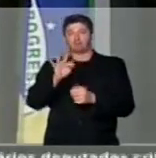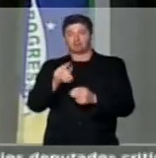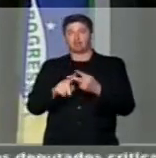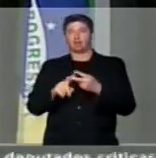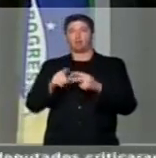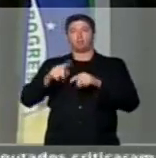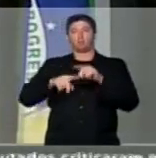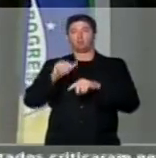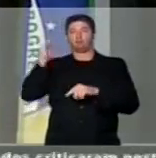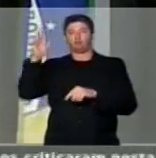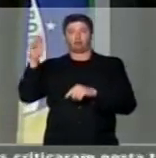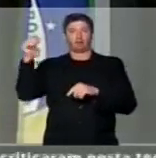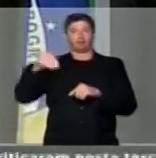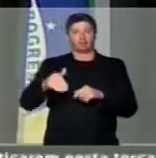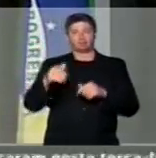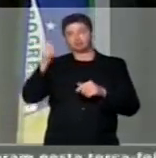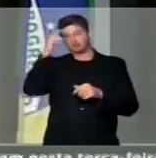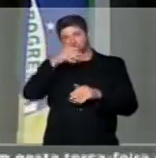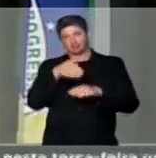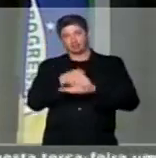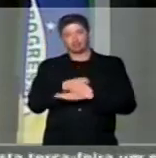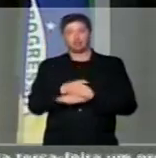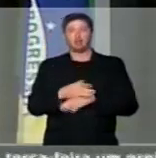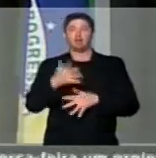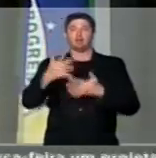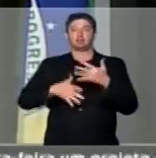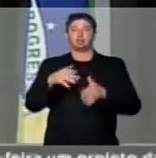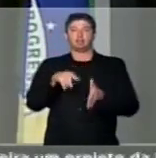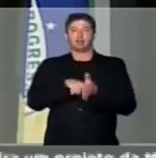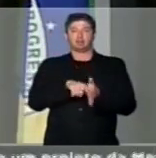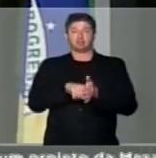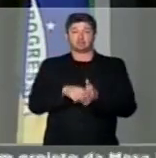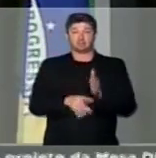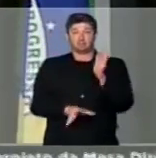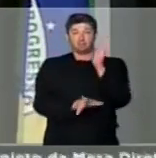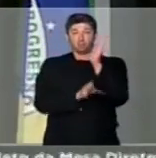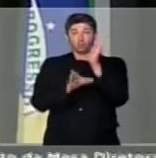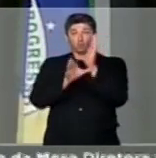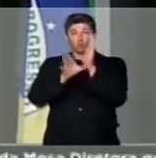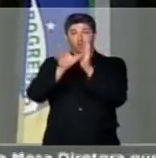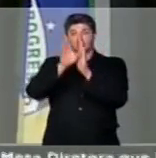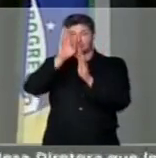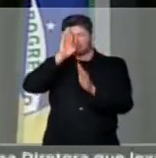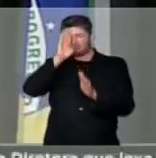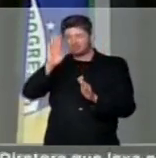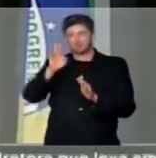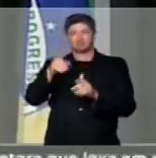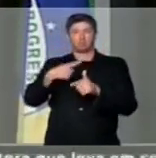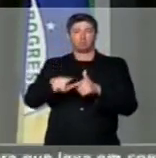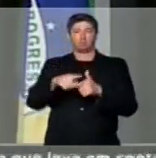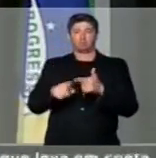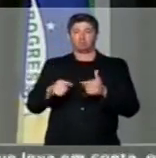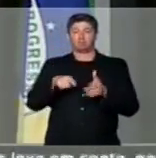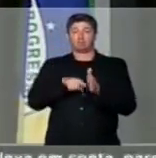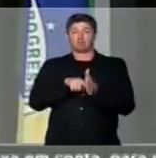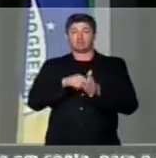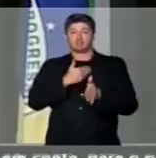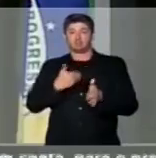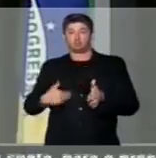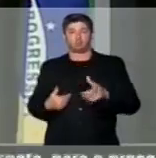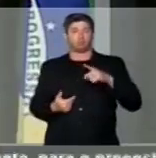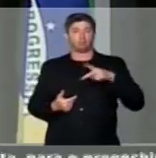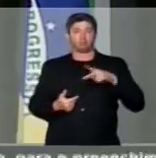a pesquisa não anda. A burocracia é o maior inimigo da pesquisa pública ou